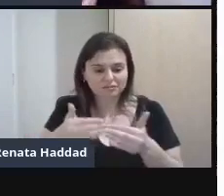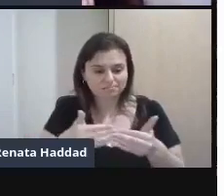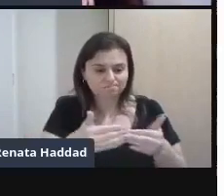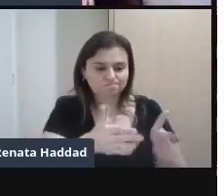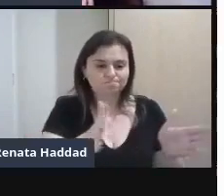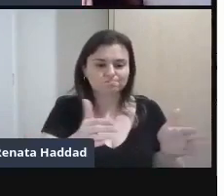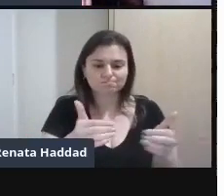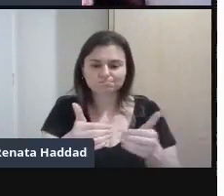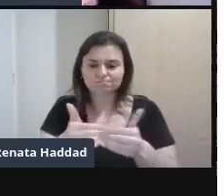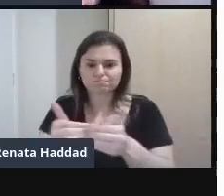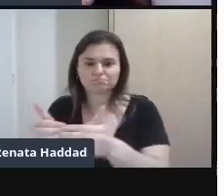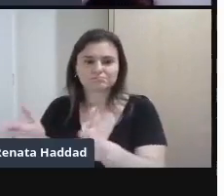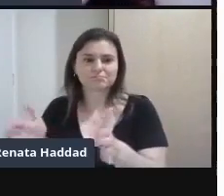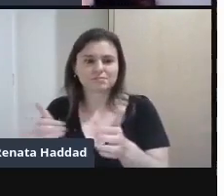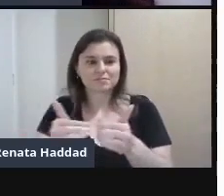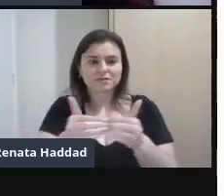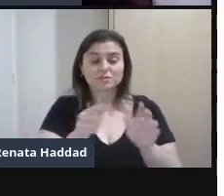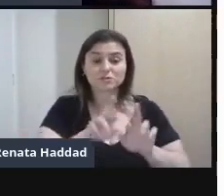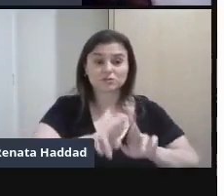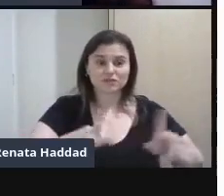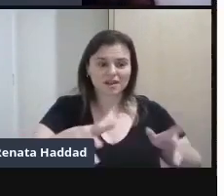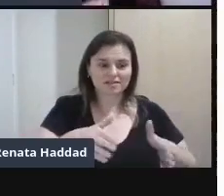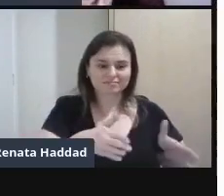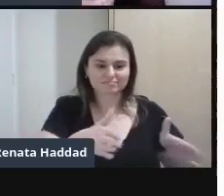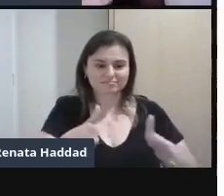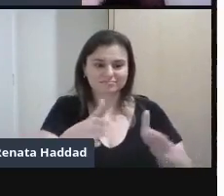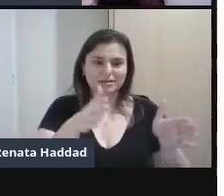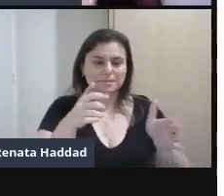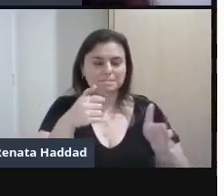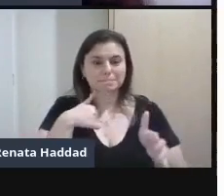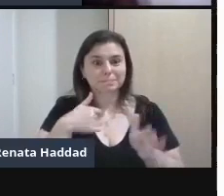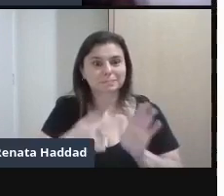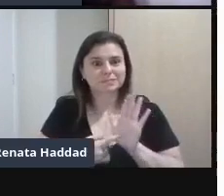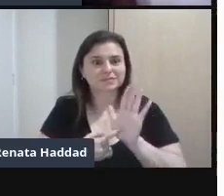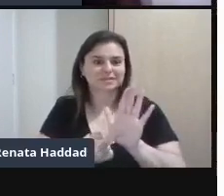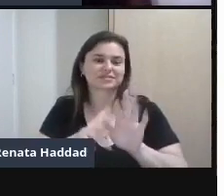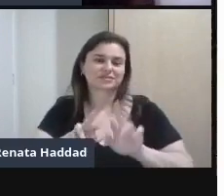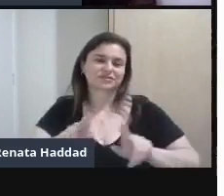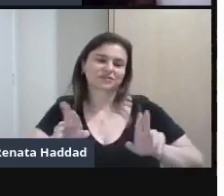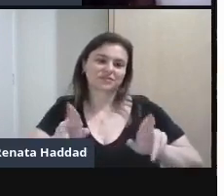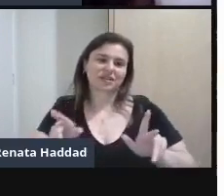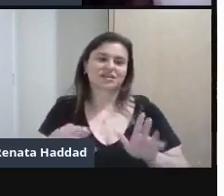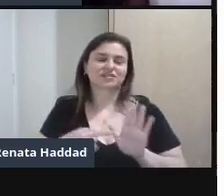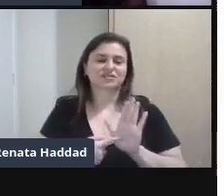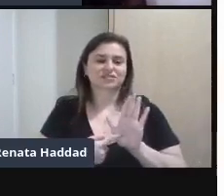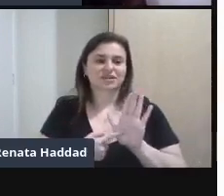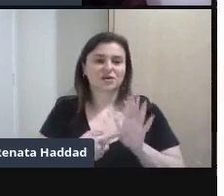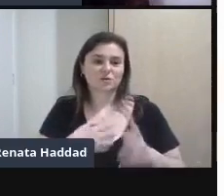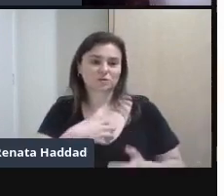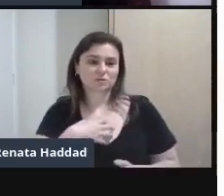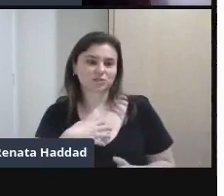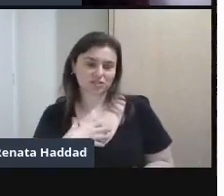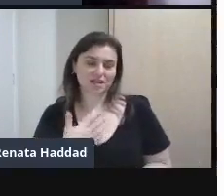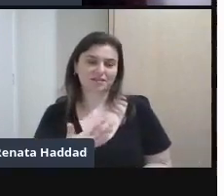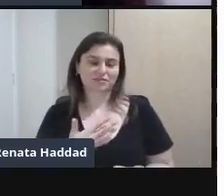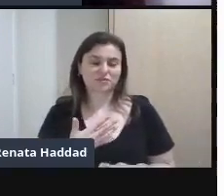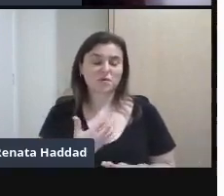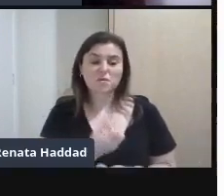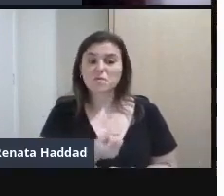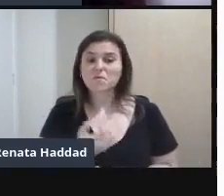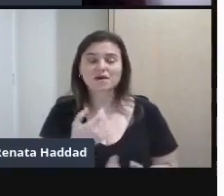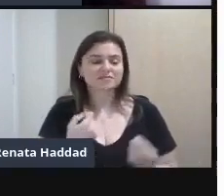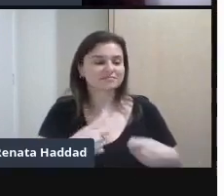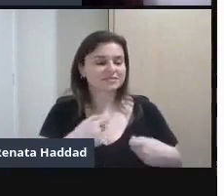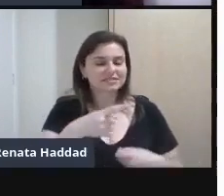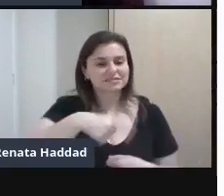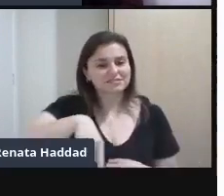abrindo Estes caminhos Vai trazendo O seu repertório Vai trazendo A sua didática E o quanto Que a gente precisa Então como eu